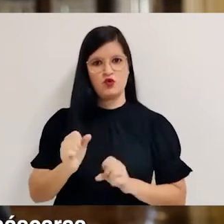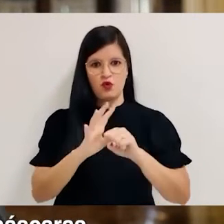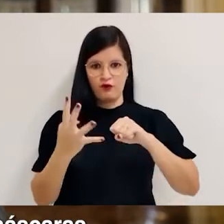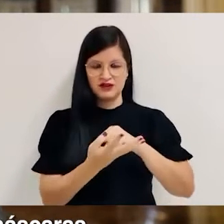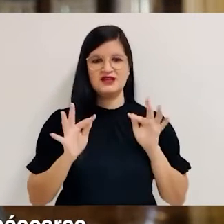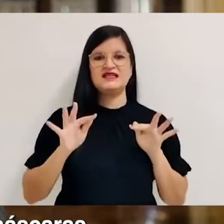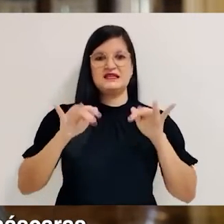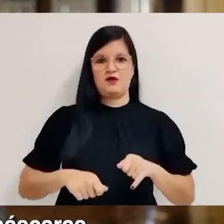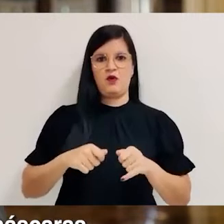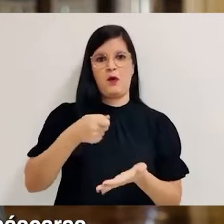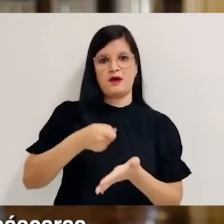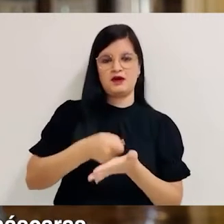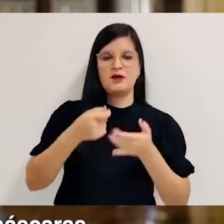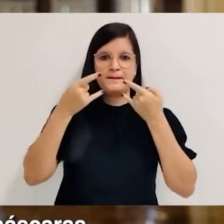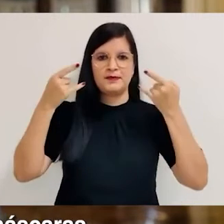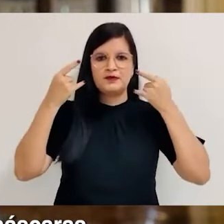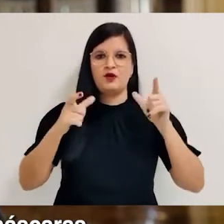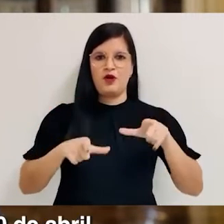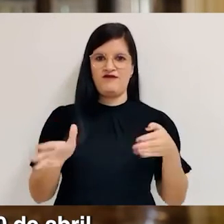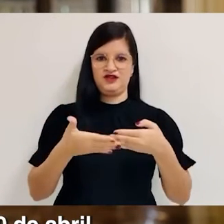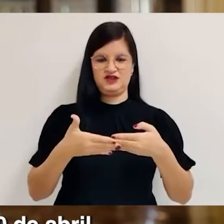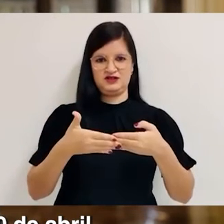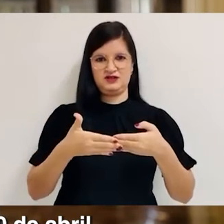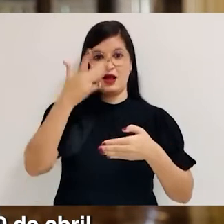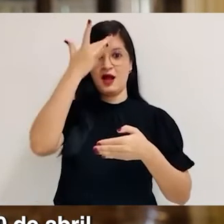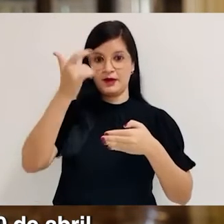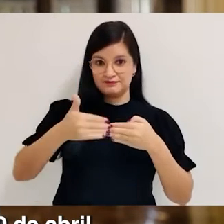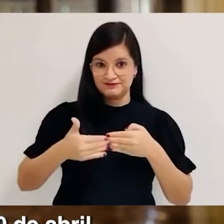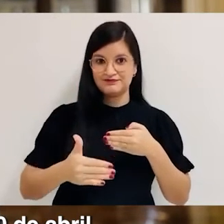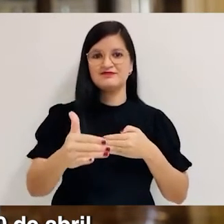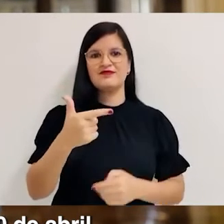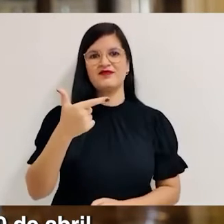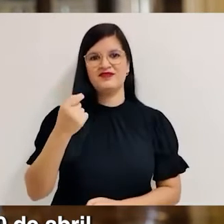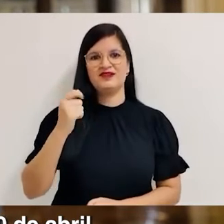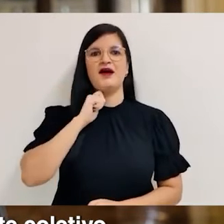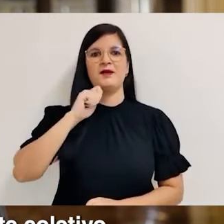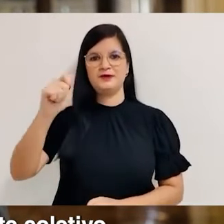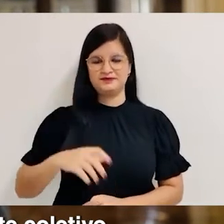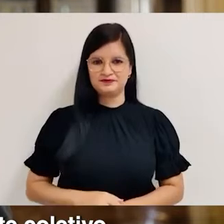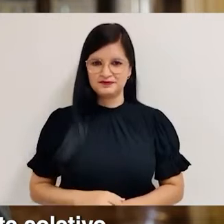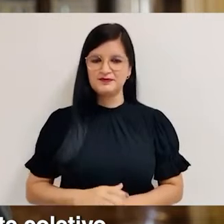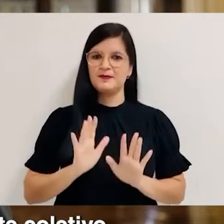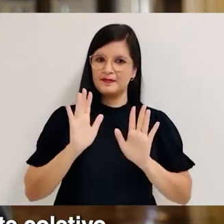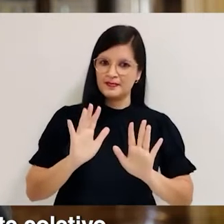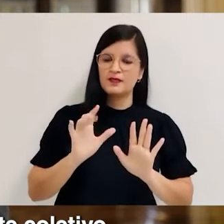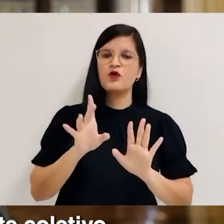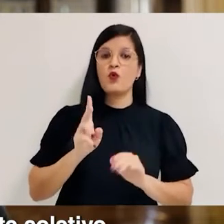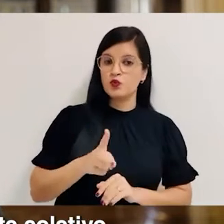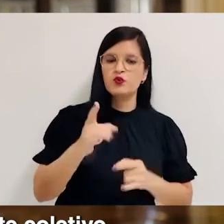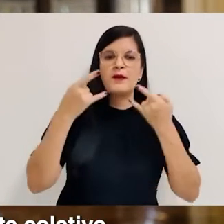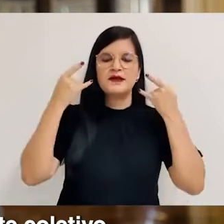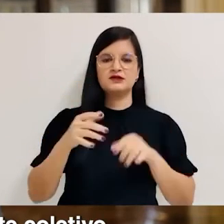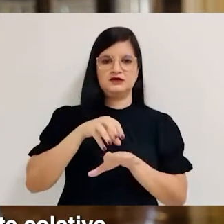e encerrar a obrigatoriedade do uso de máscaras em locais fechados a partir de amanhã, 20 de abril. A medida será